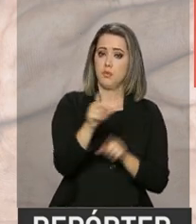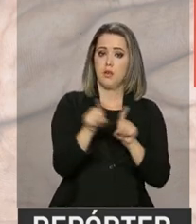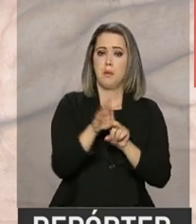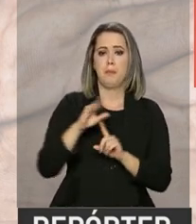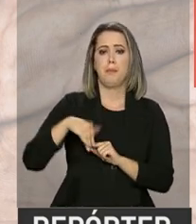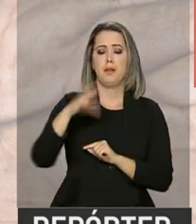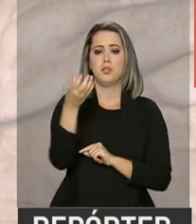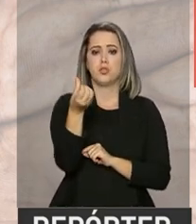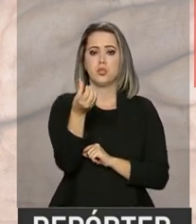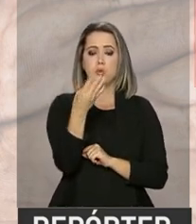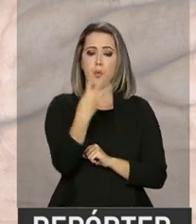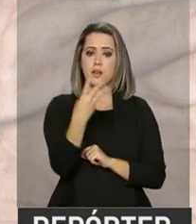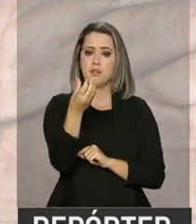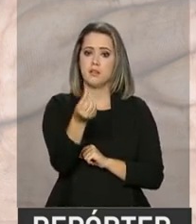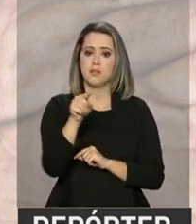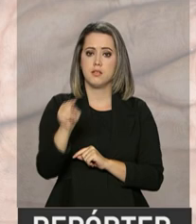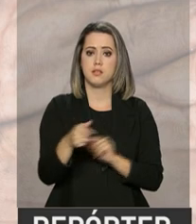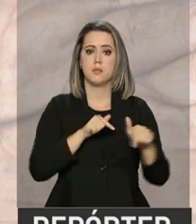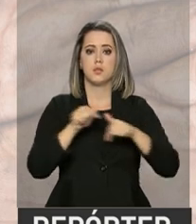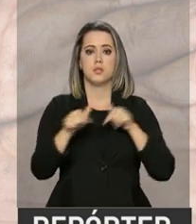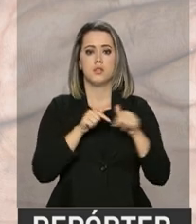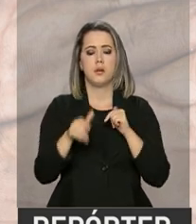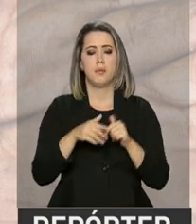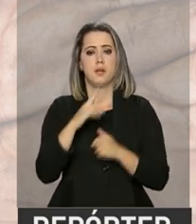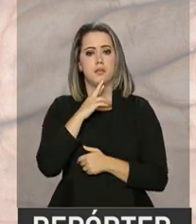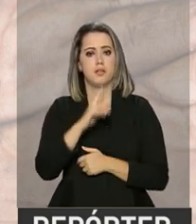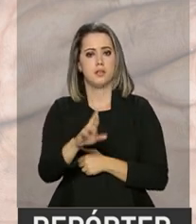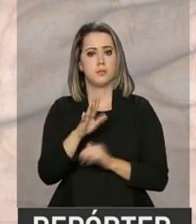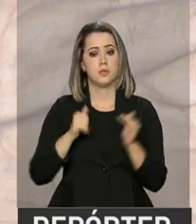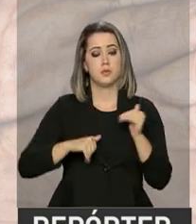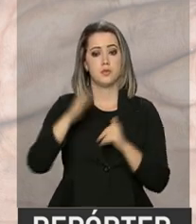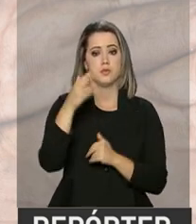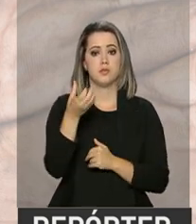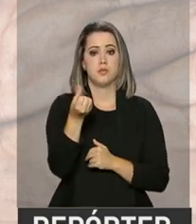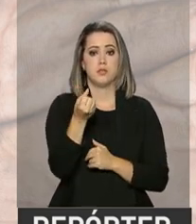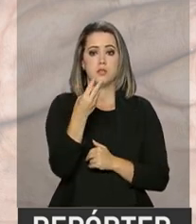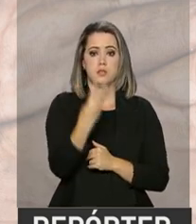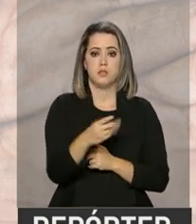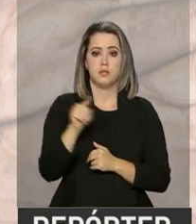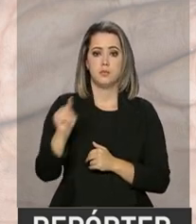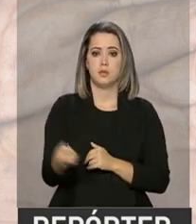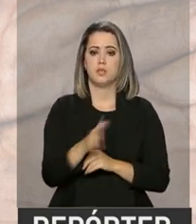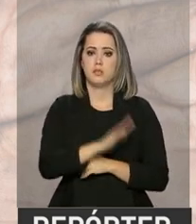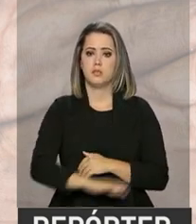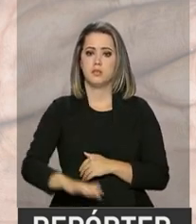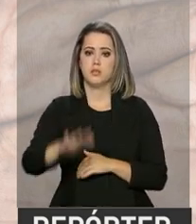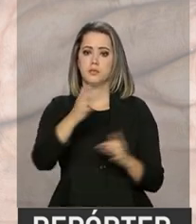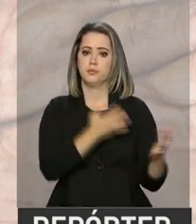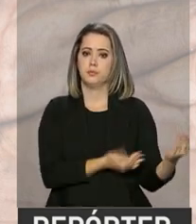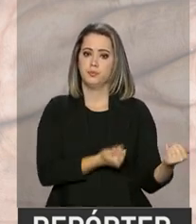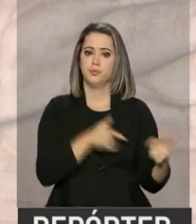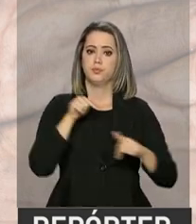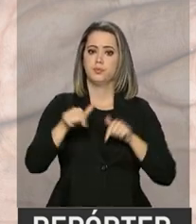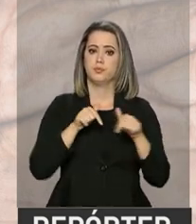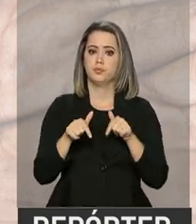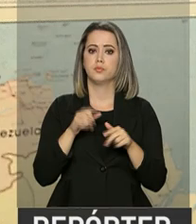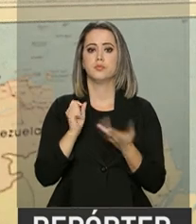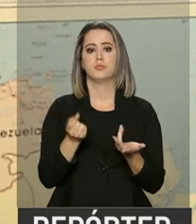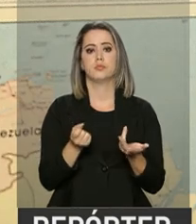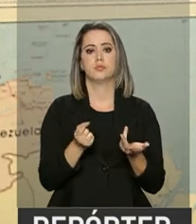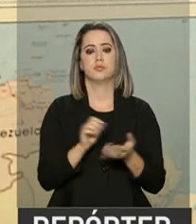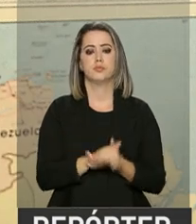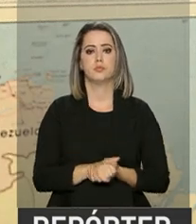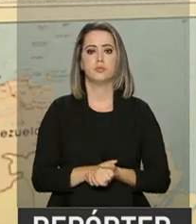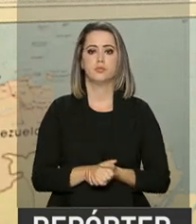mil ações de fiscalização que resultaram na retirada de mais de 63 mil crianças e adolescentes do trabalho.